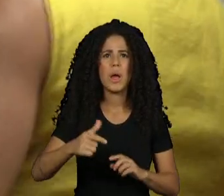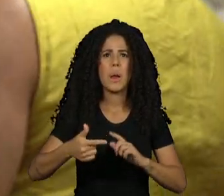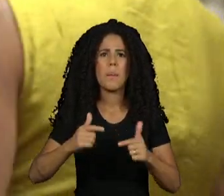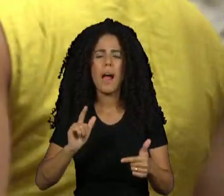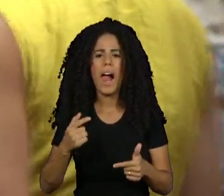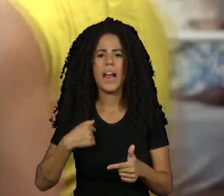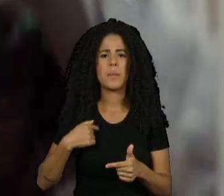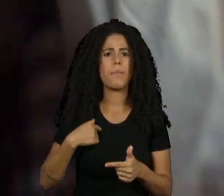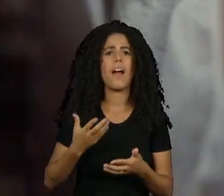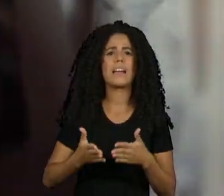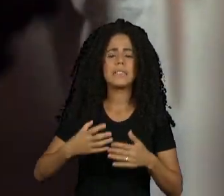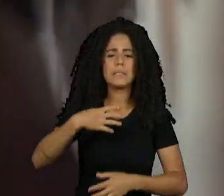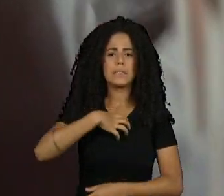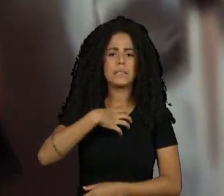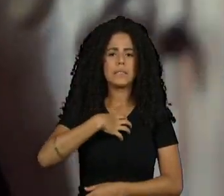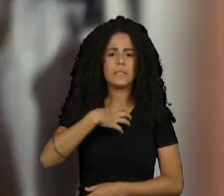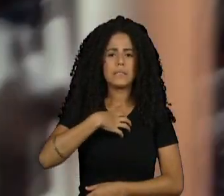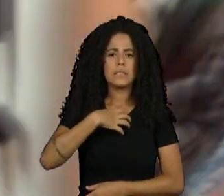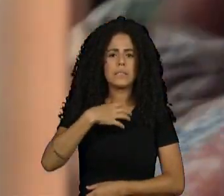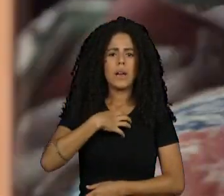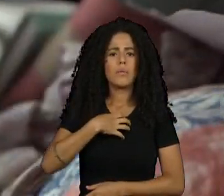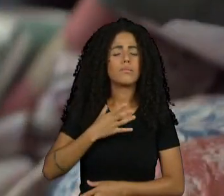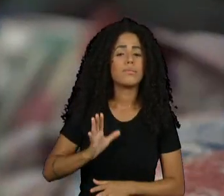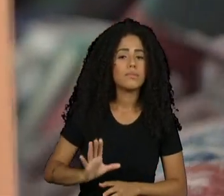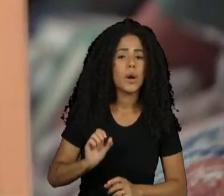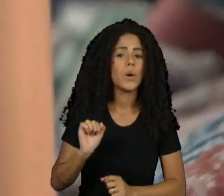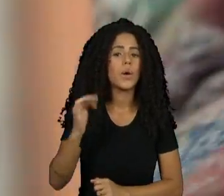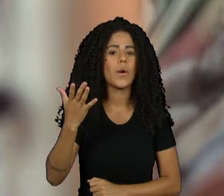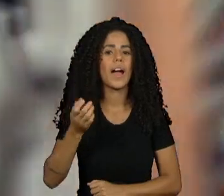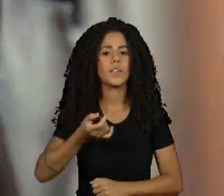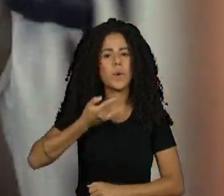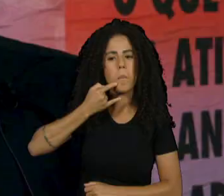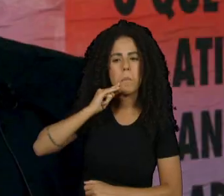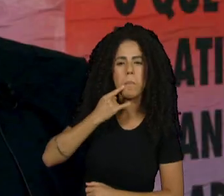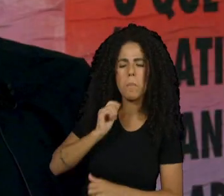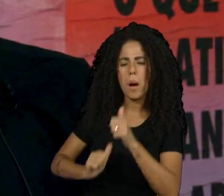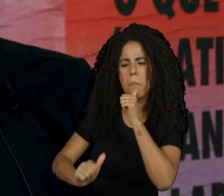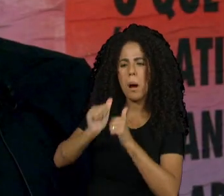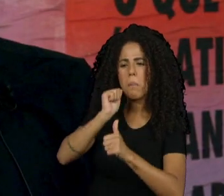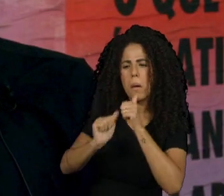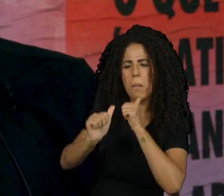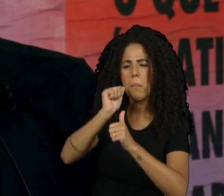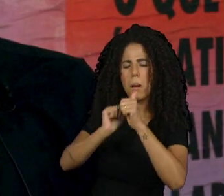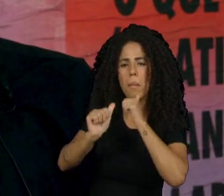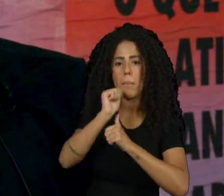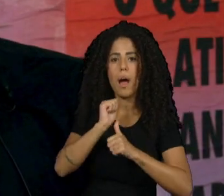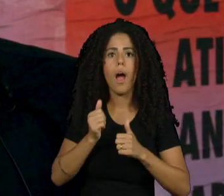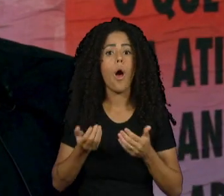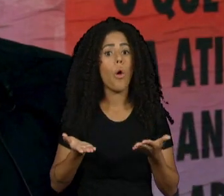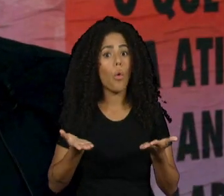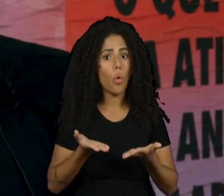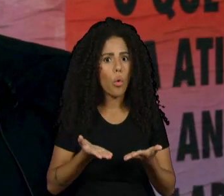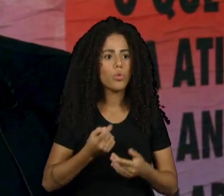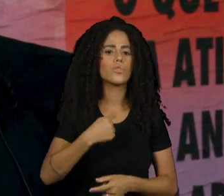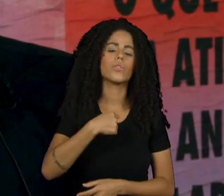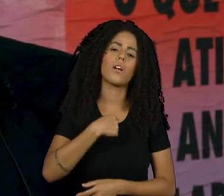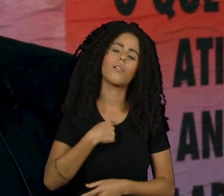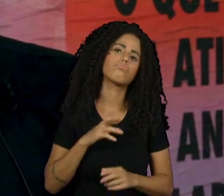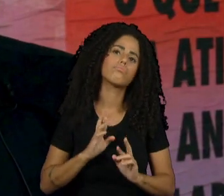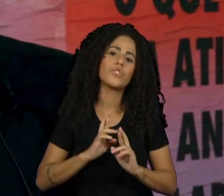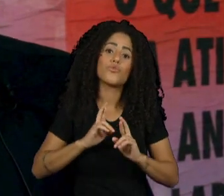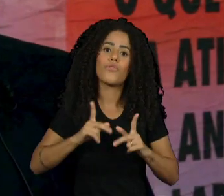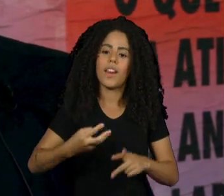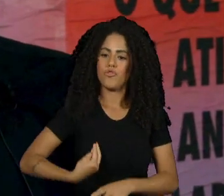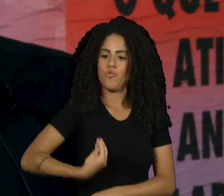para anestesiar as sensações, que, no caso, foi o álcool comigo. Hoje em dia eu digo que eu tenho uma